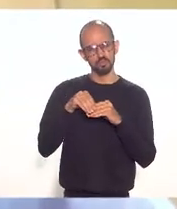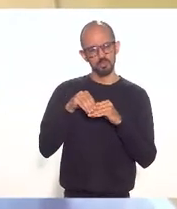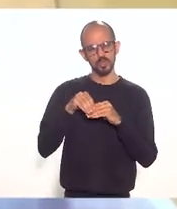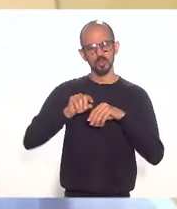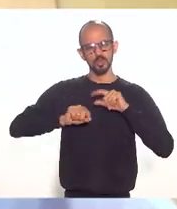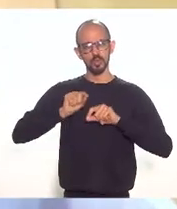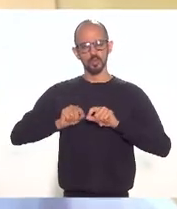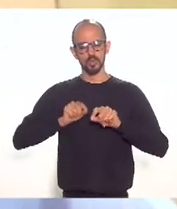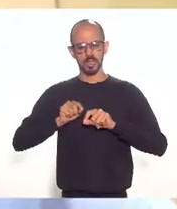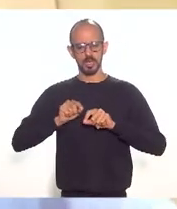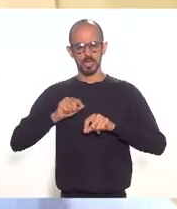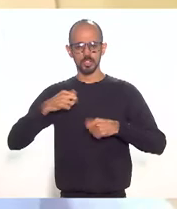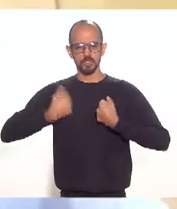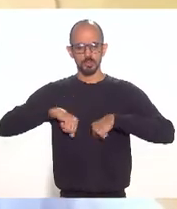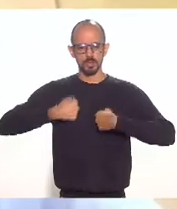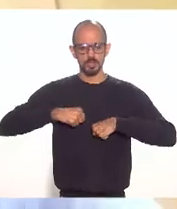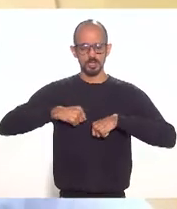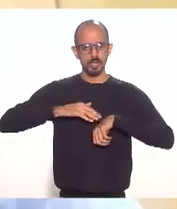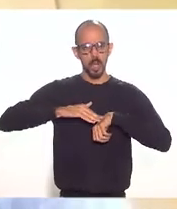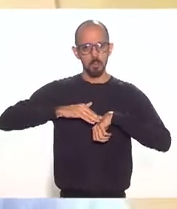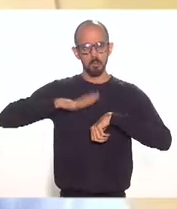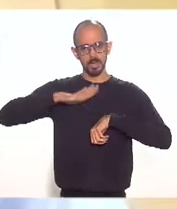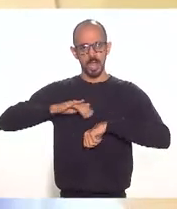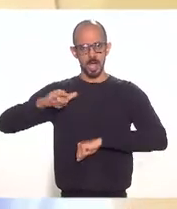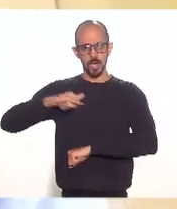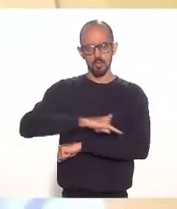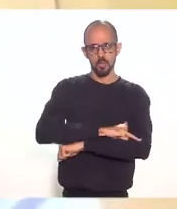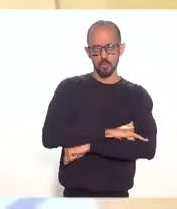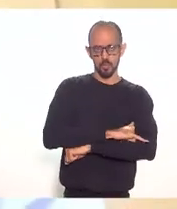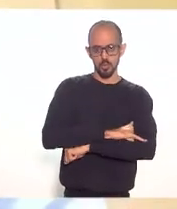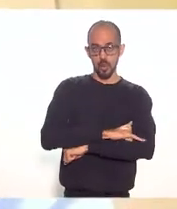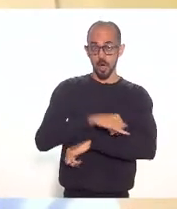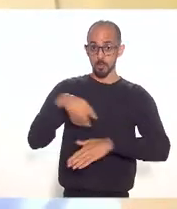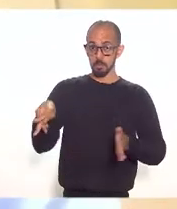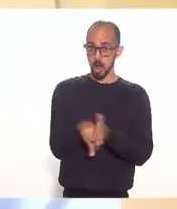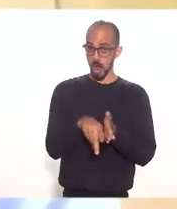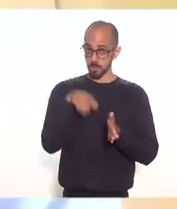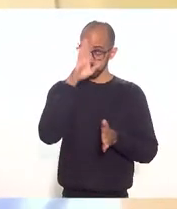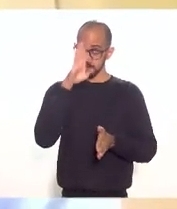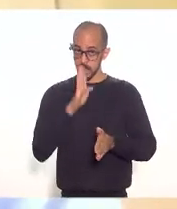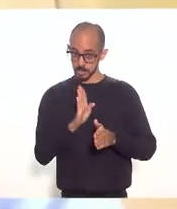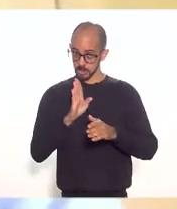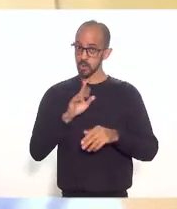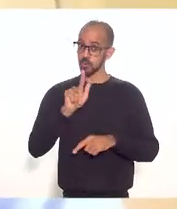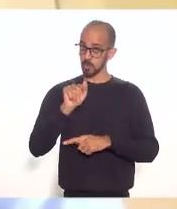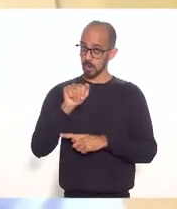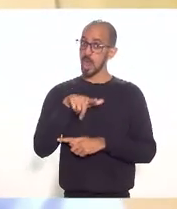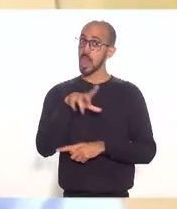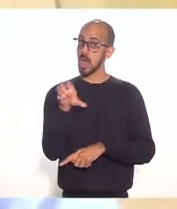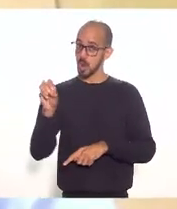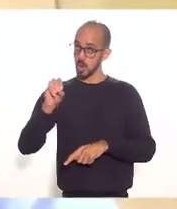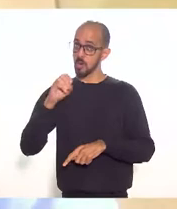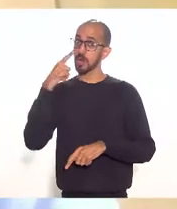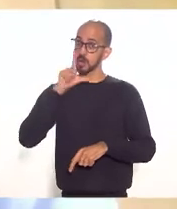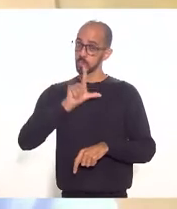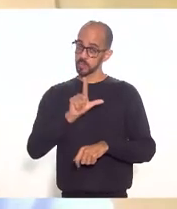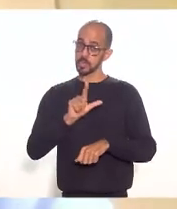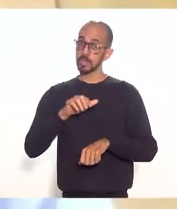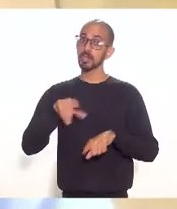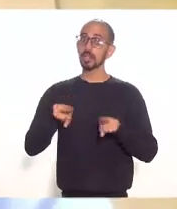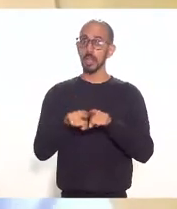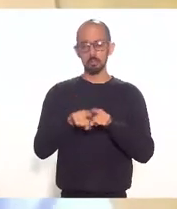A gente precisa ampliar o número de voos domésticos e conexões no Galeão para que se viabilize a volta dos voos